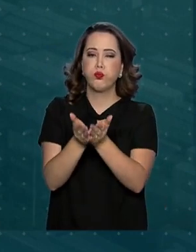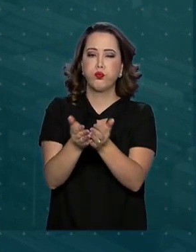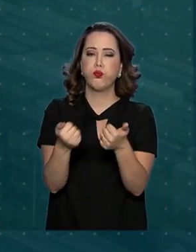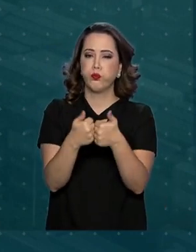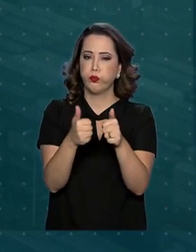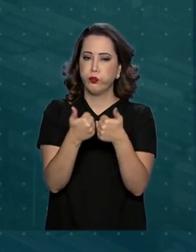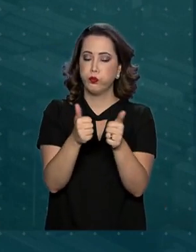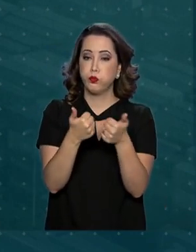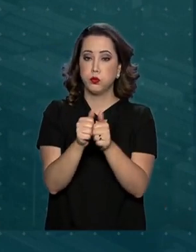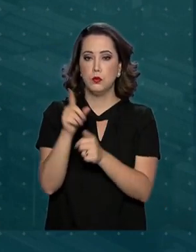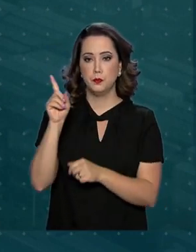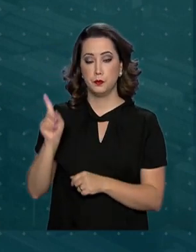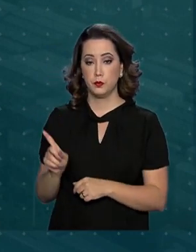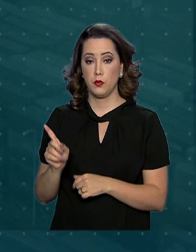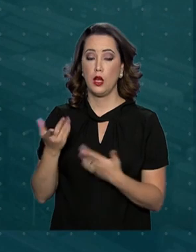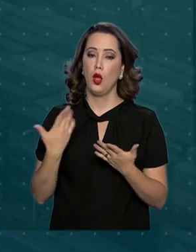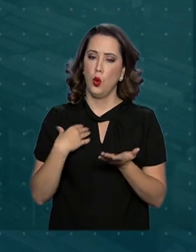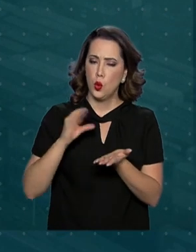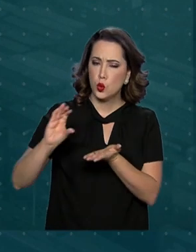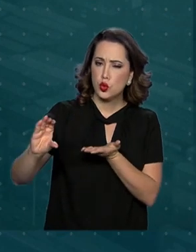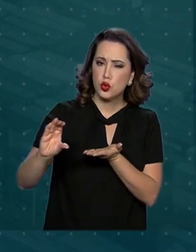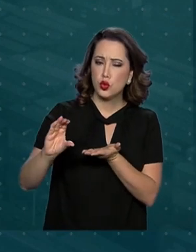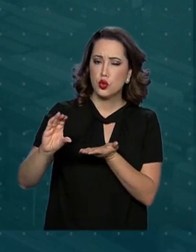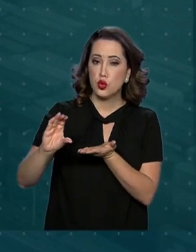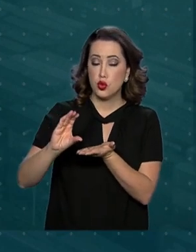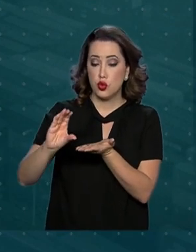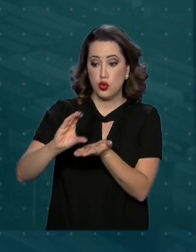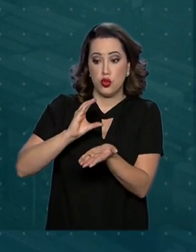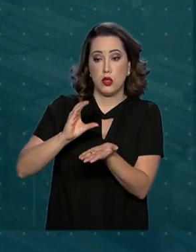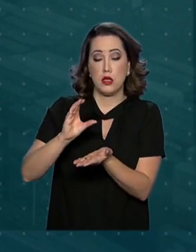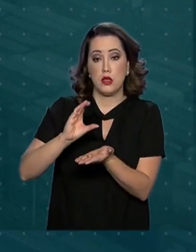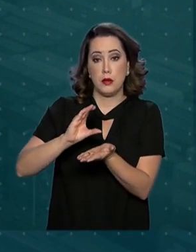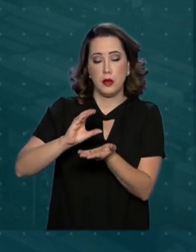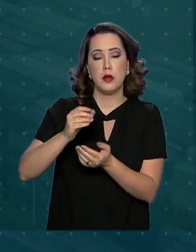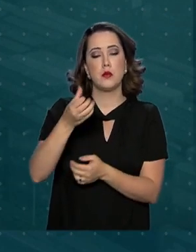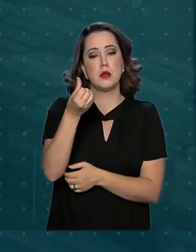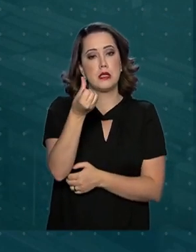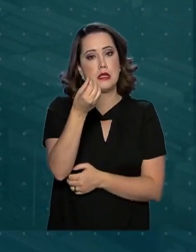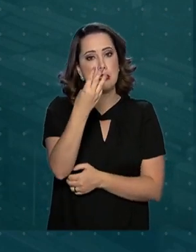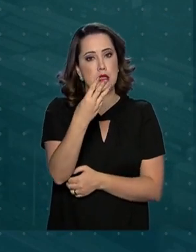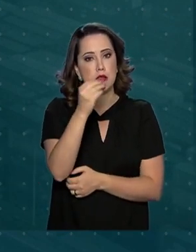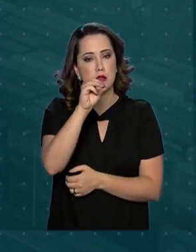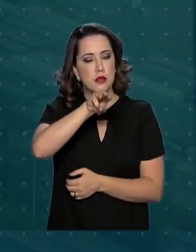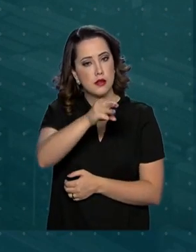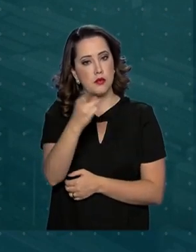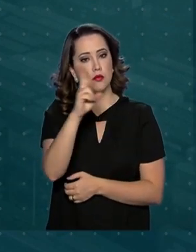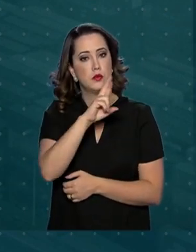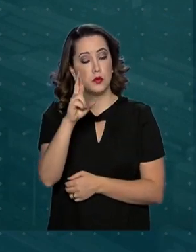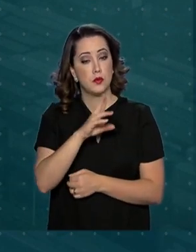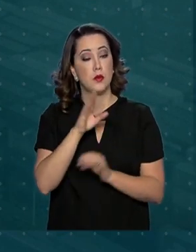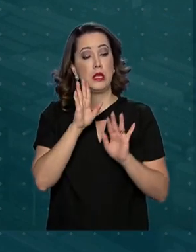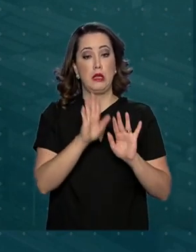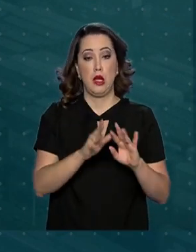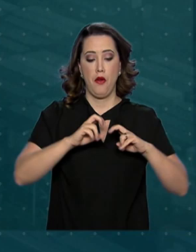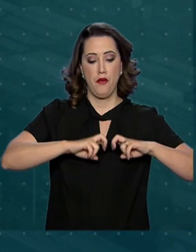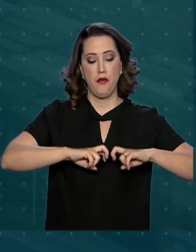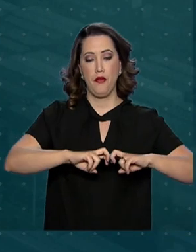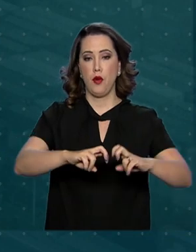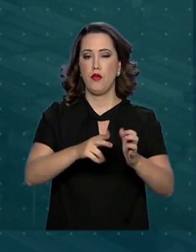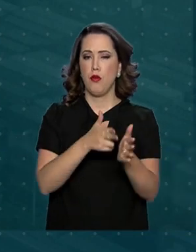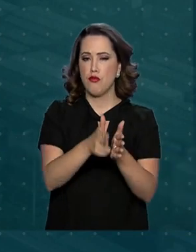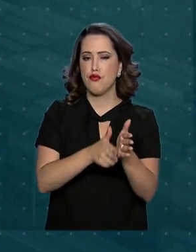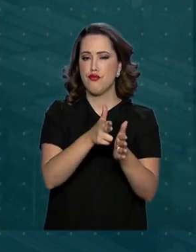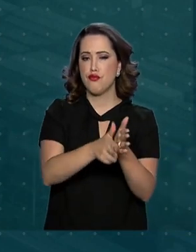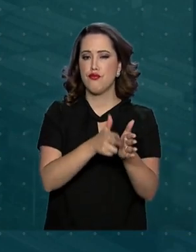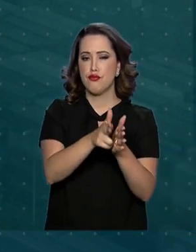Paraíba e no Pará, com investimentos de R$ 630 milhões. Já na Ferrovia Norte-Sul,